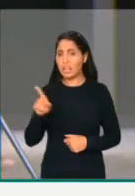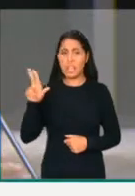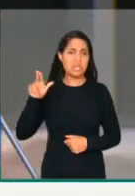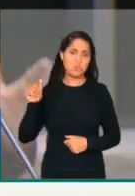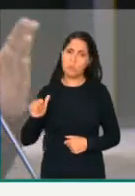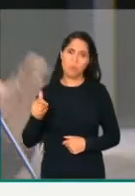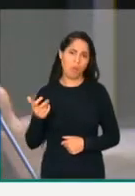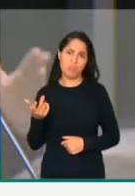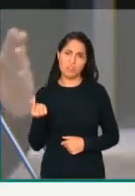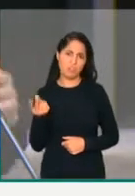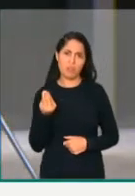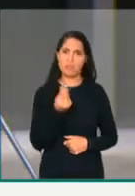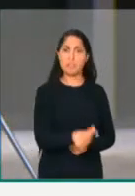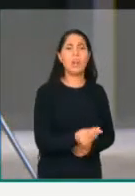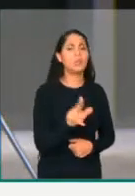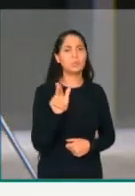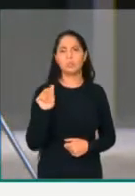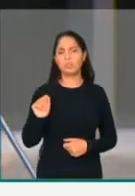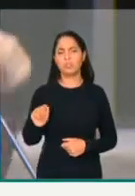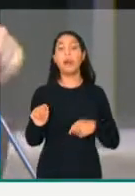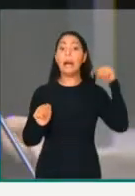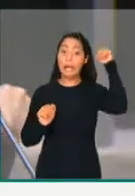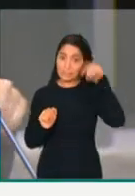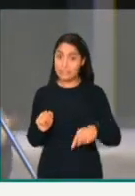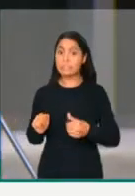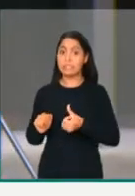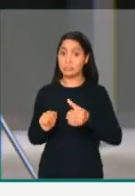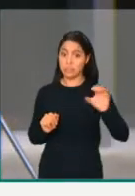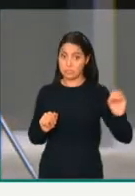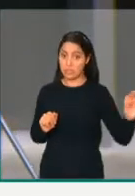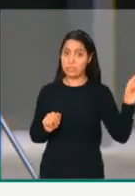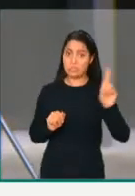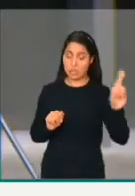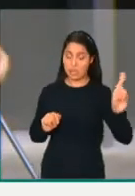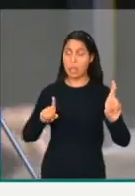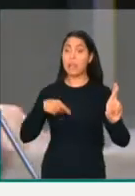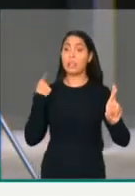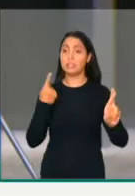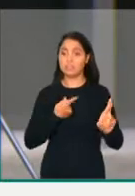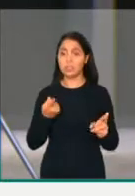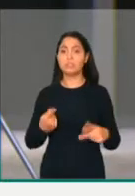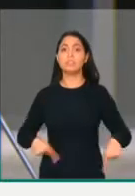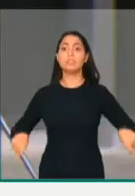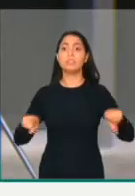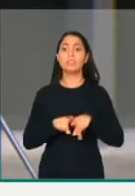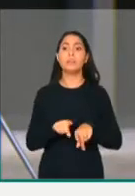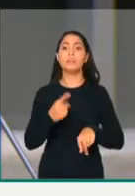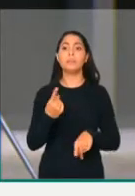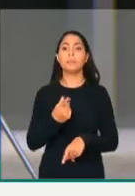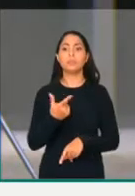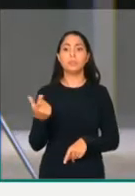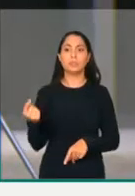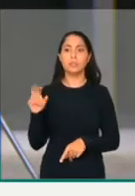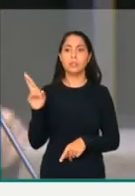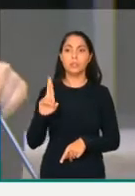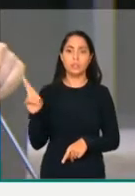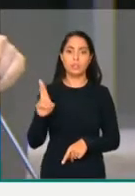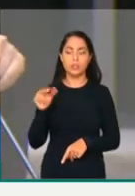reais e uma emenda minha pautou o tema do duplo benefício de 1.200 para mulher e chefes de família.